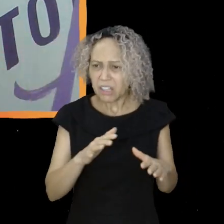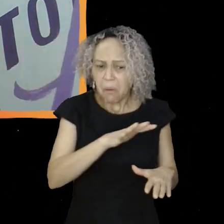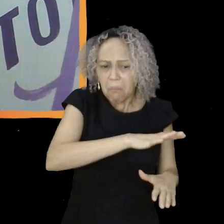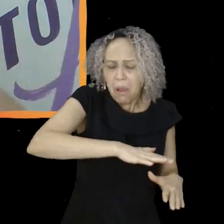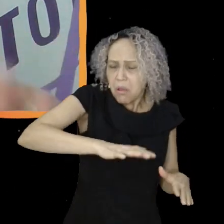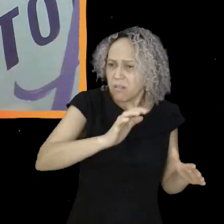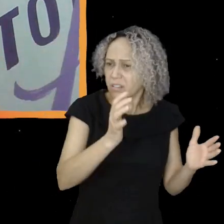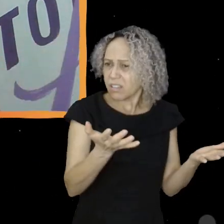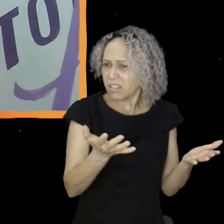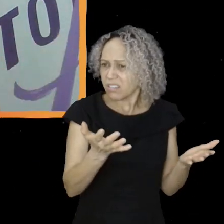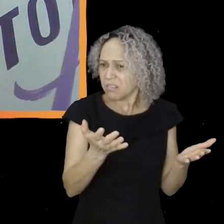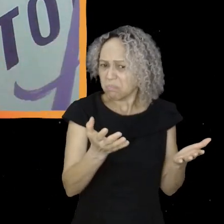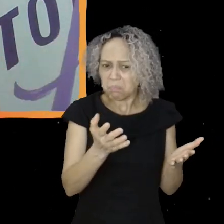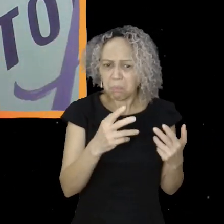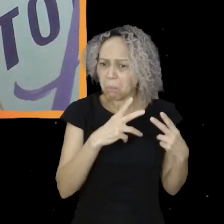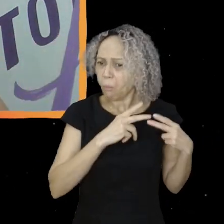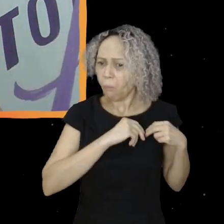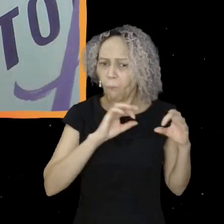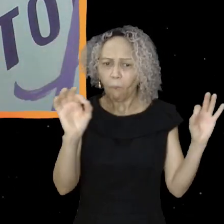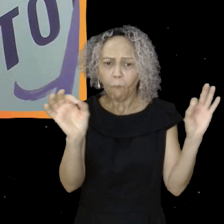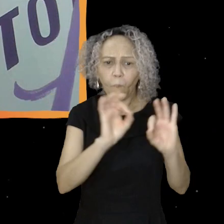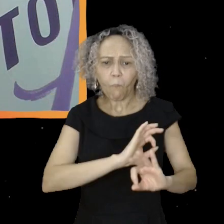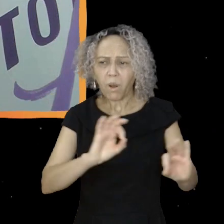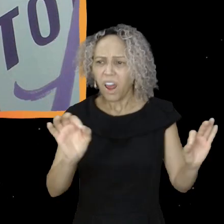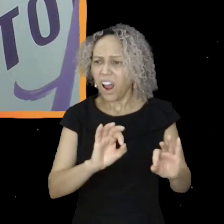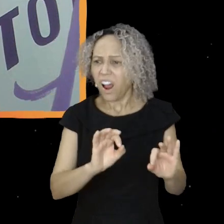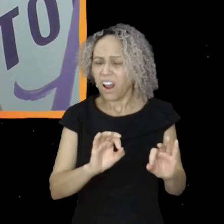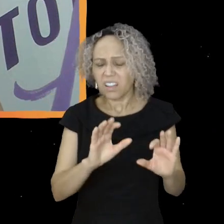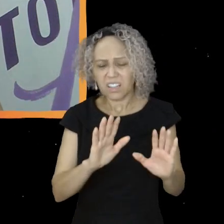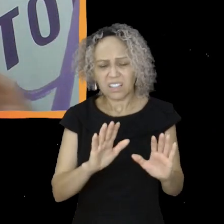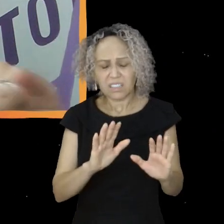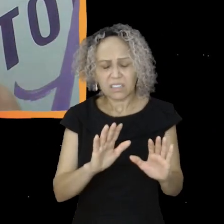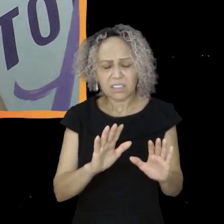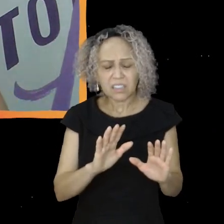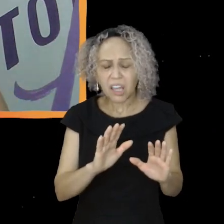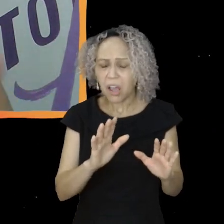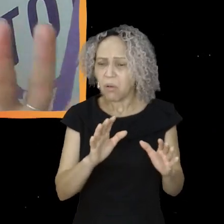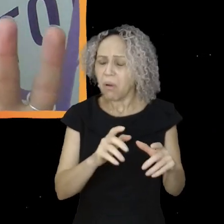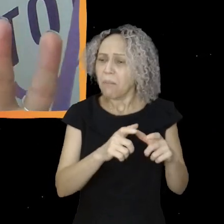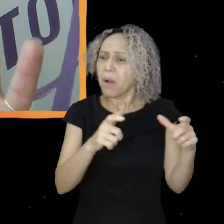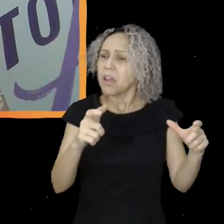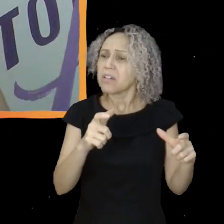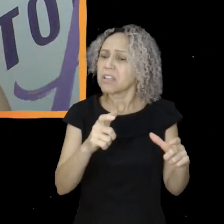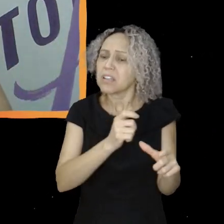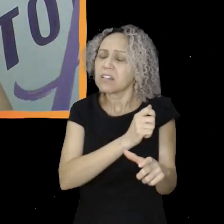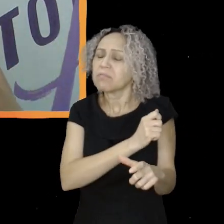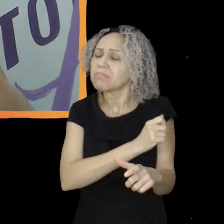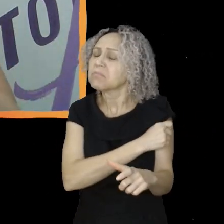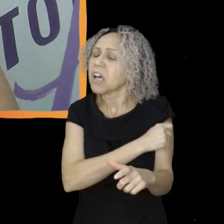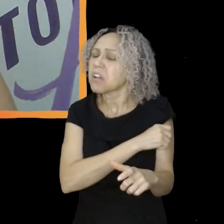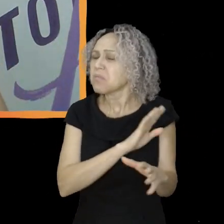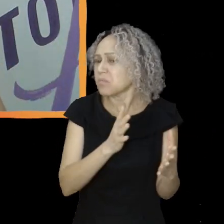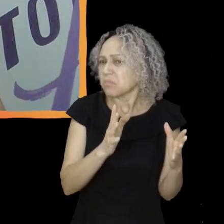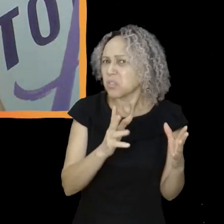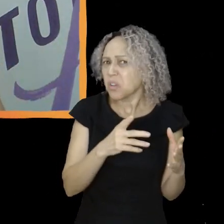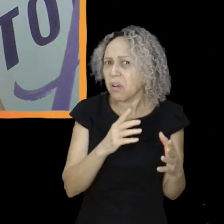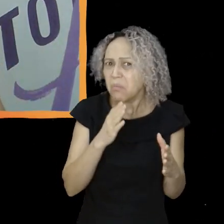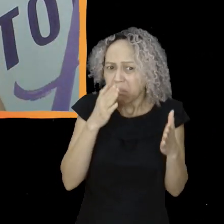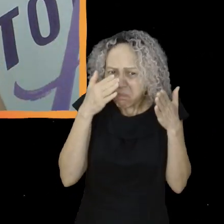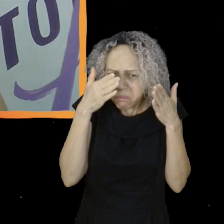precisa nem testar conhecer outras coisas, você só precisa conhecer uma coisa e vai lá, e acabou, assim. Um claro